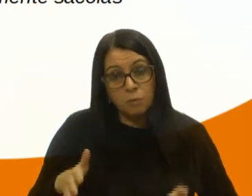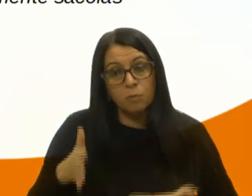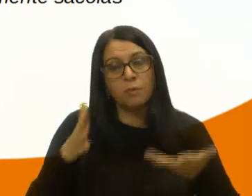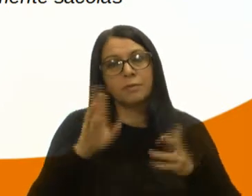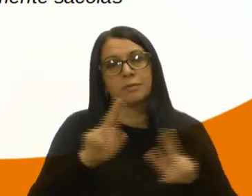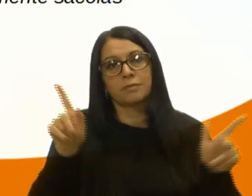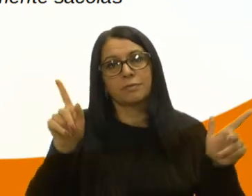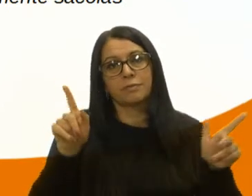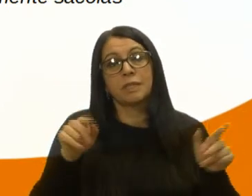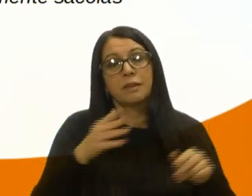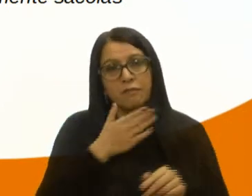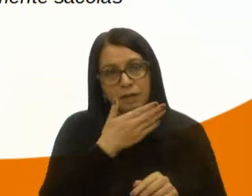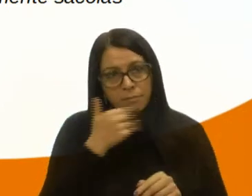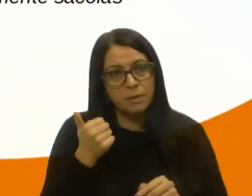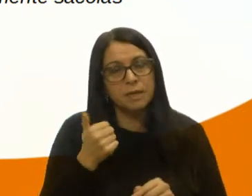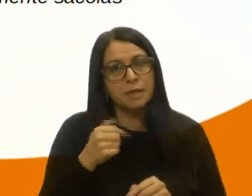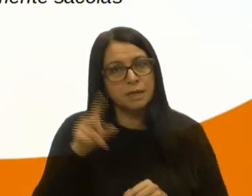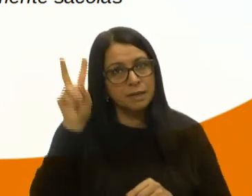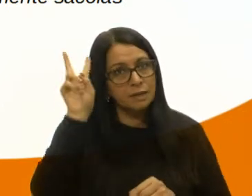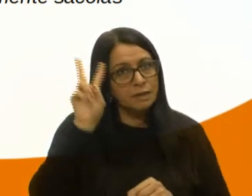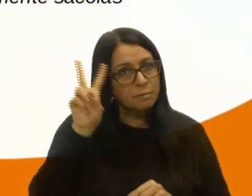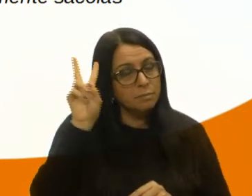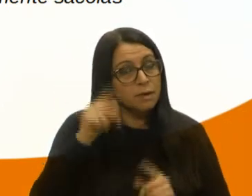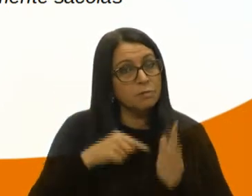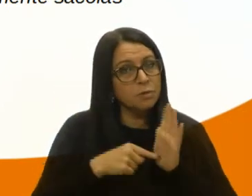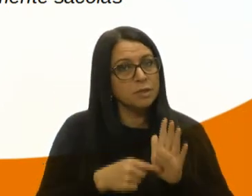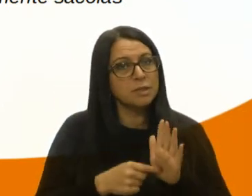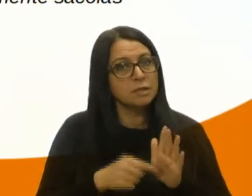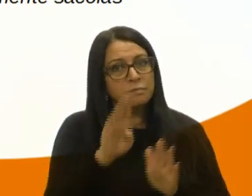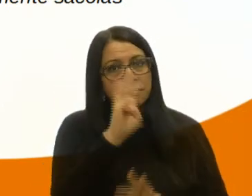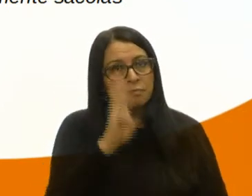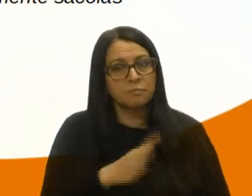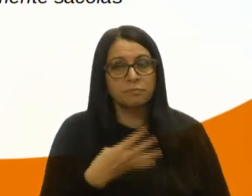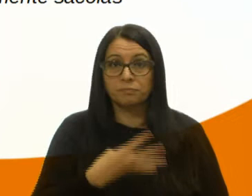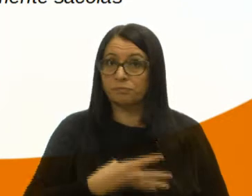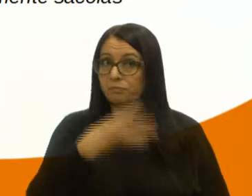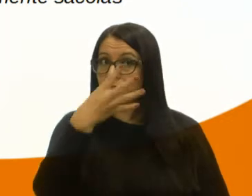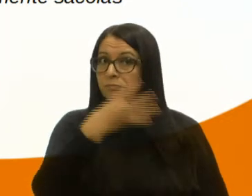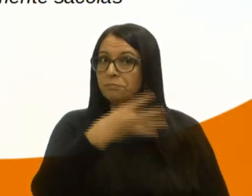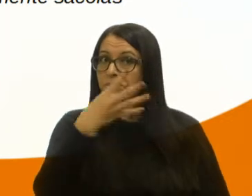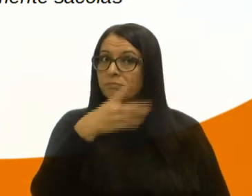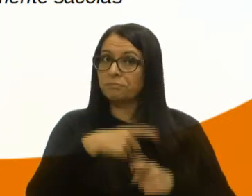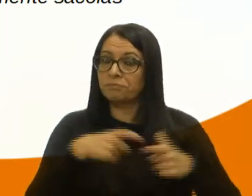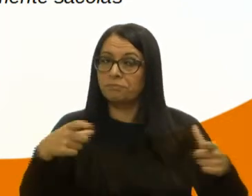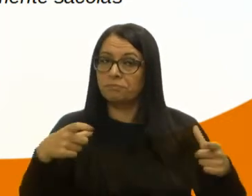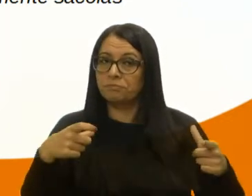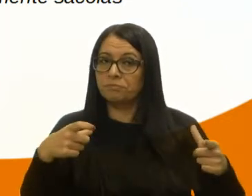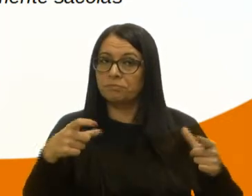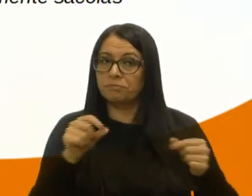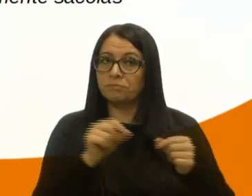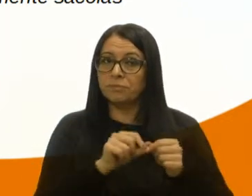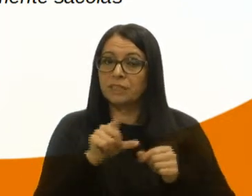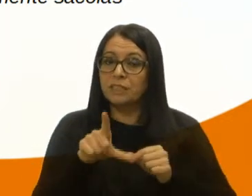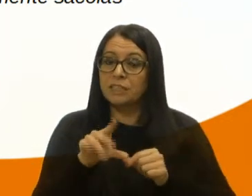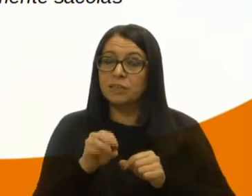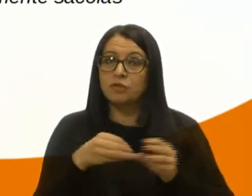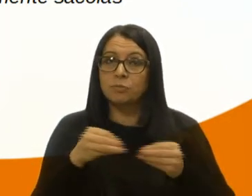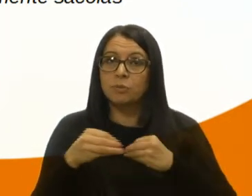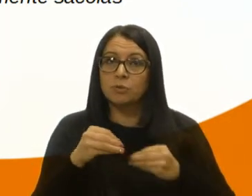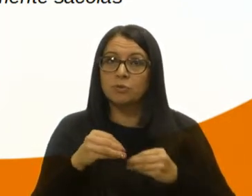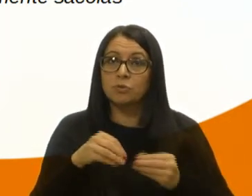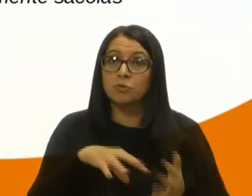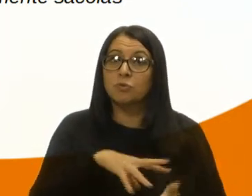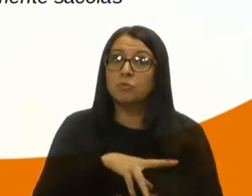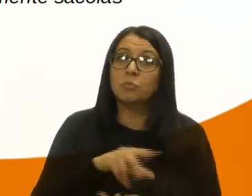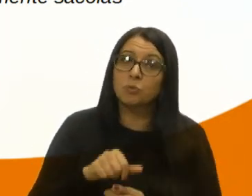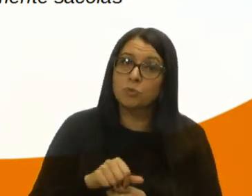diferença. E vale a pena a gente lembrar e ressaltar que o Brasil é o quarto maior produtor de lixo plástico no mundo,